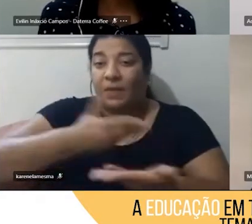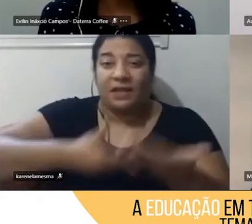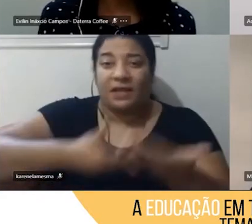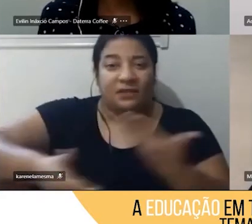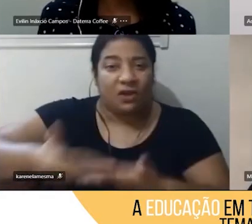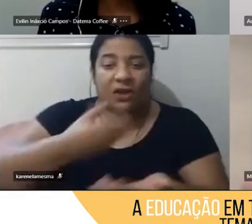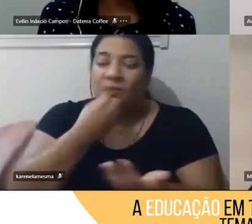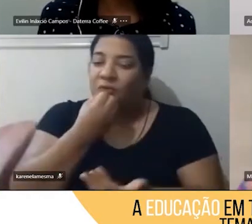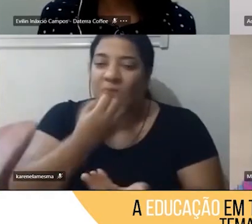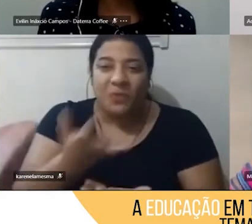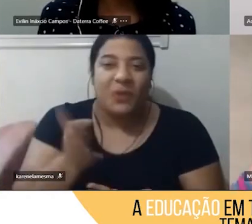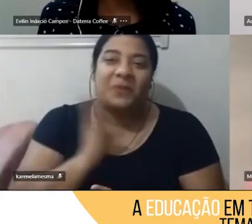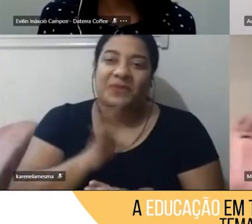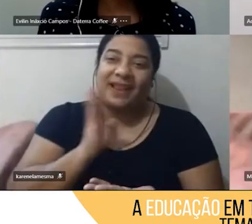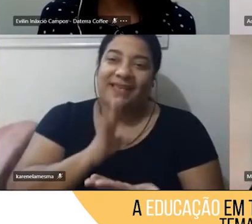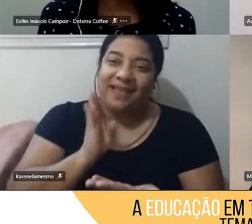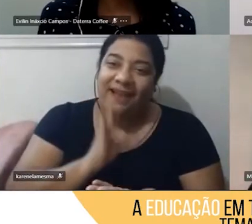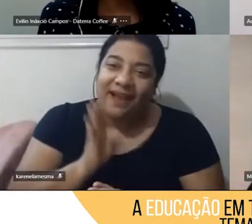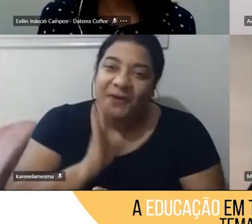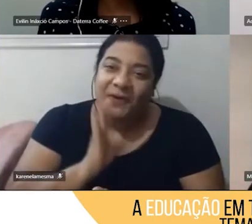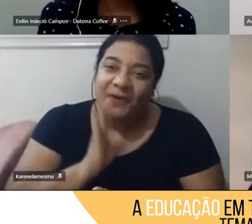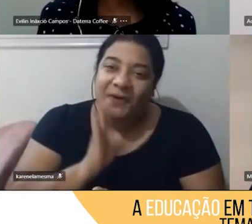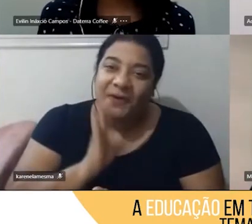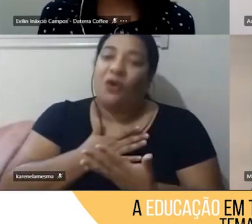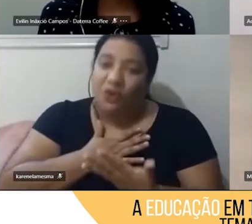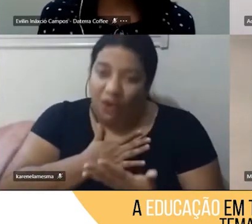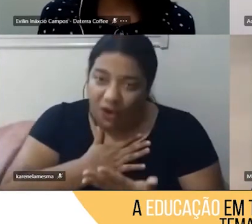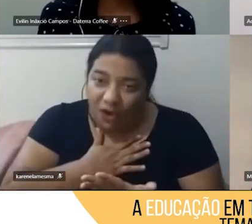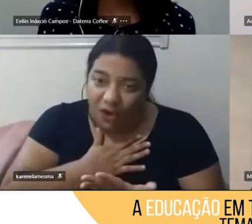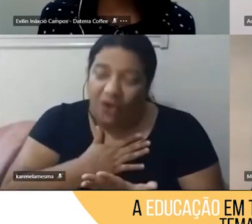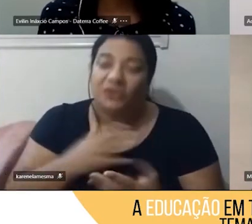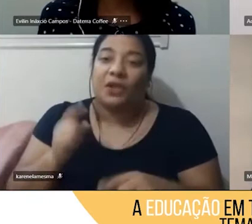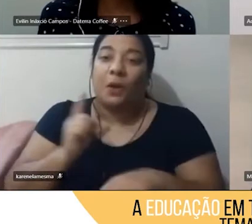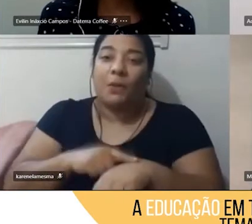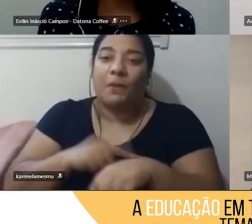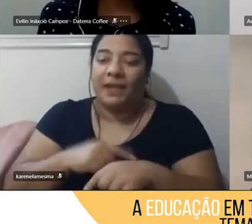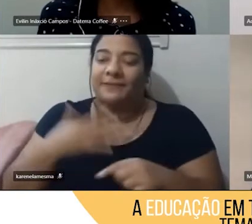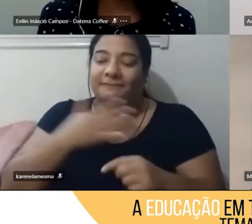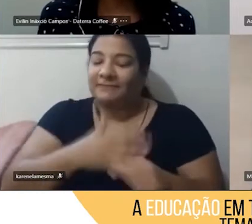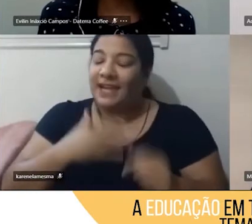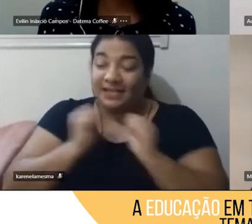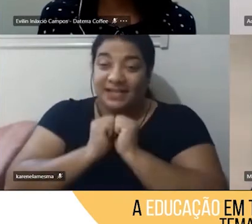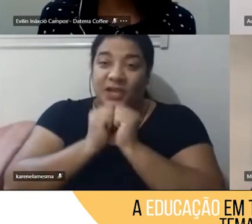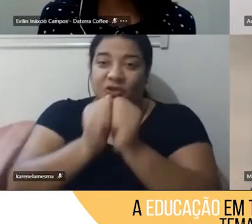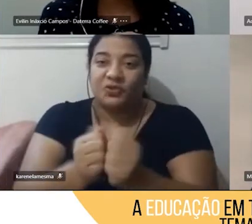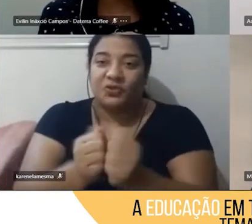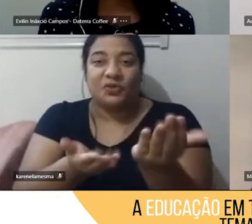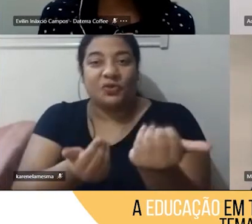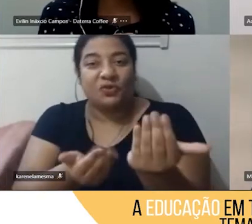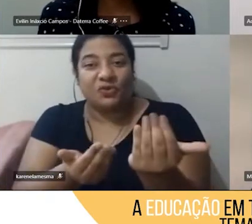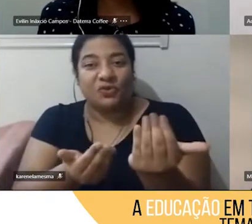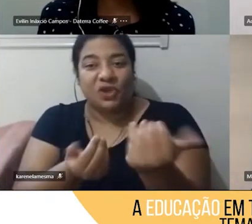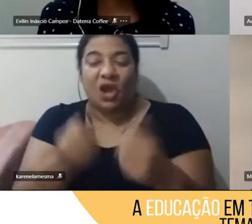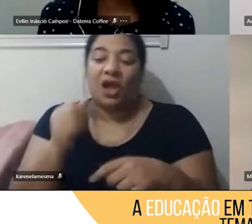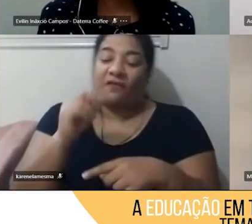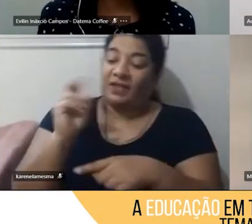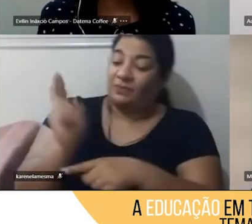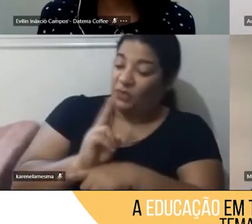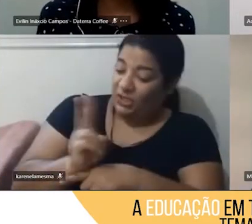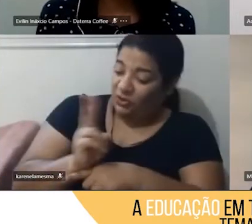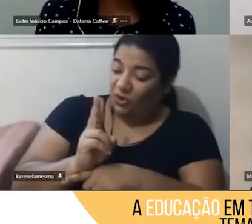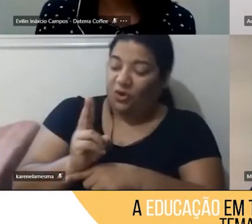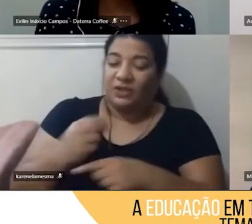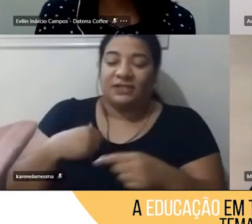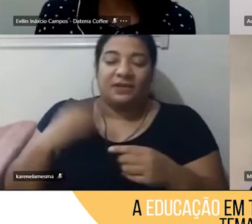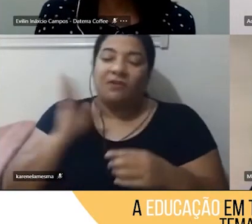é muito legal, eu gosto bastante, é um momento que eu sinto prazer de estar com os meus jovens, de estar com os monitores, é muito legal, é muito